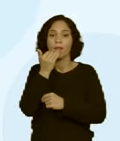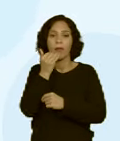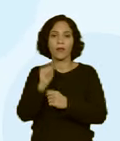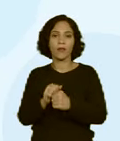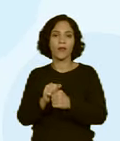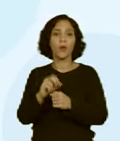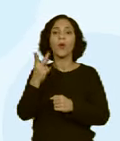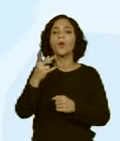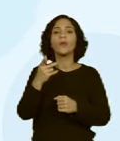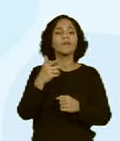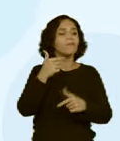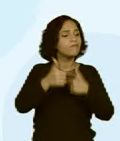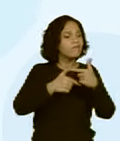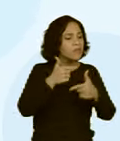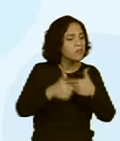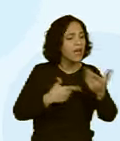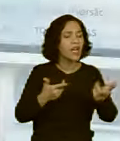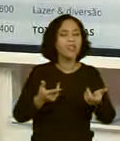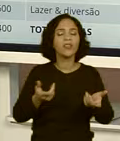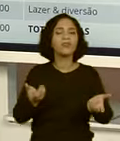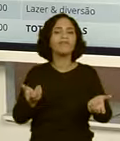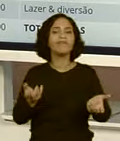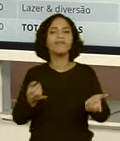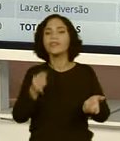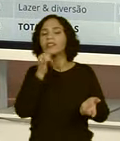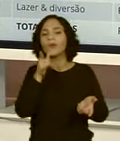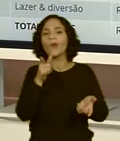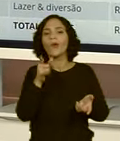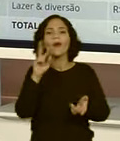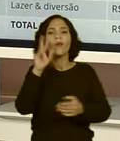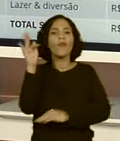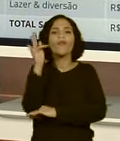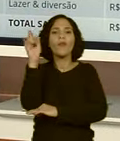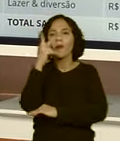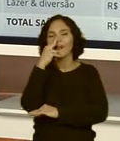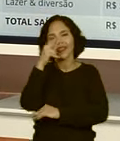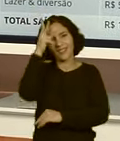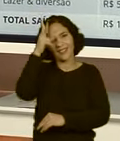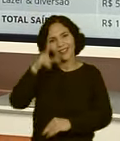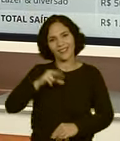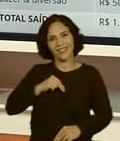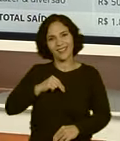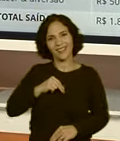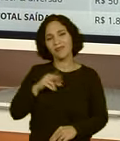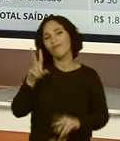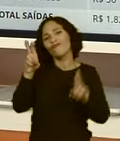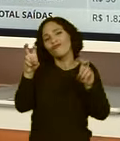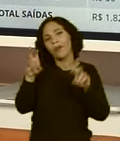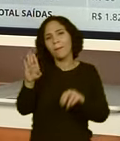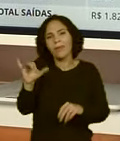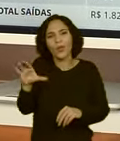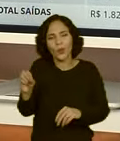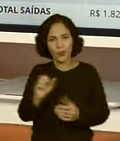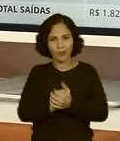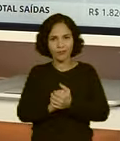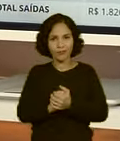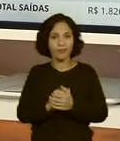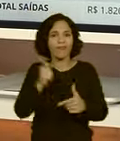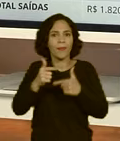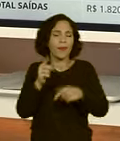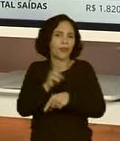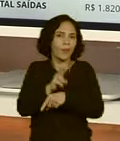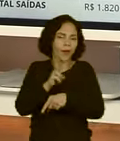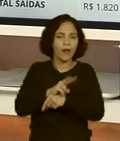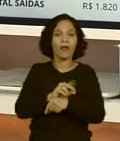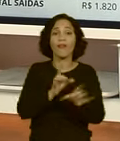algum bico, alguma despesa, algum serviço extra, temporário, venda de produtos, serviços